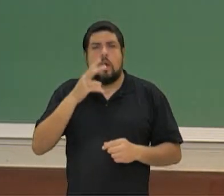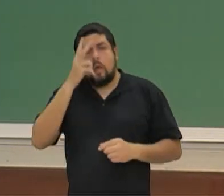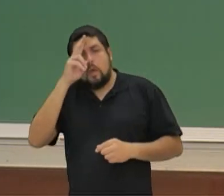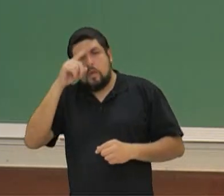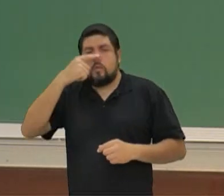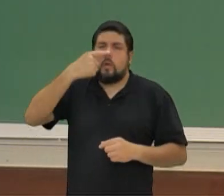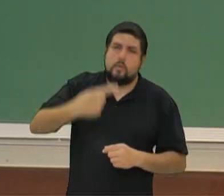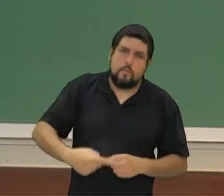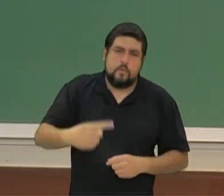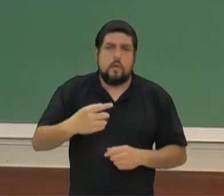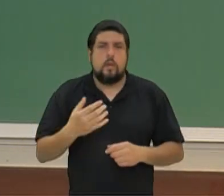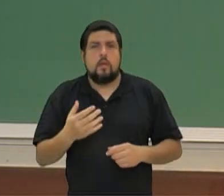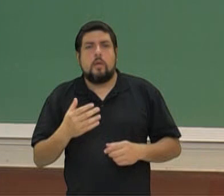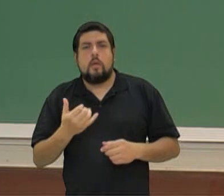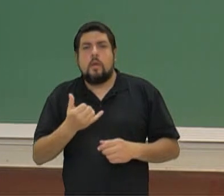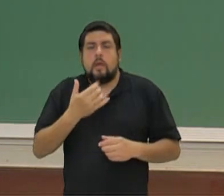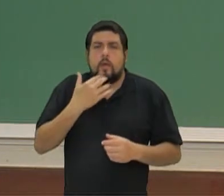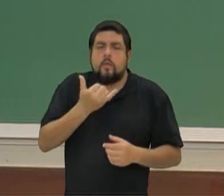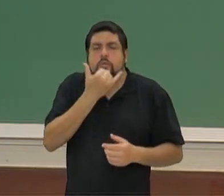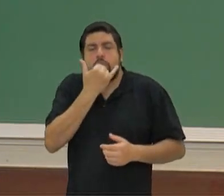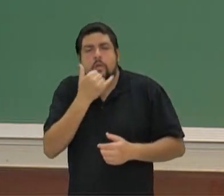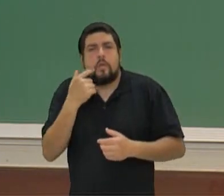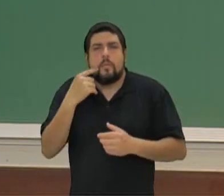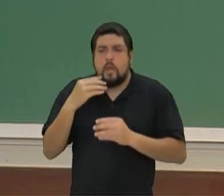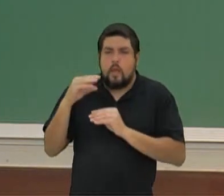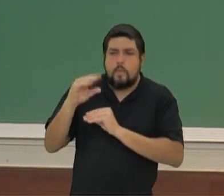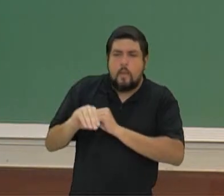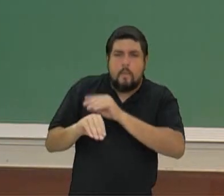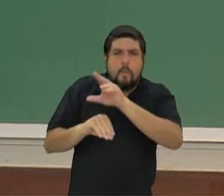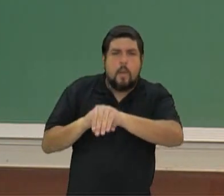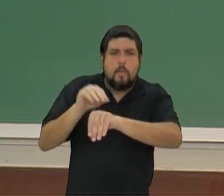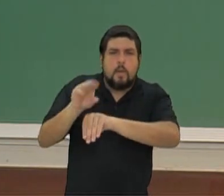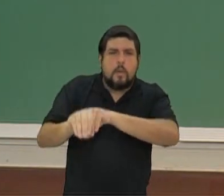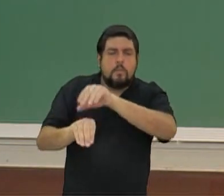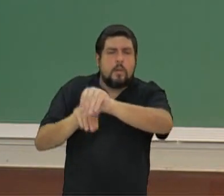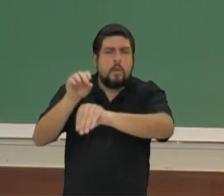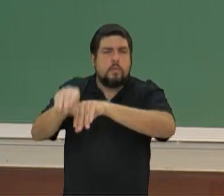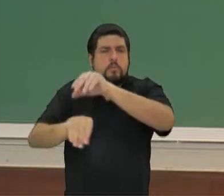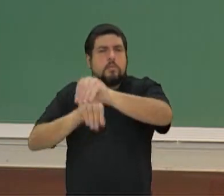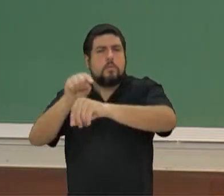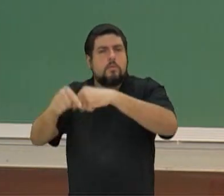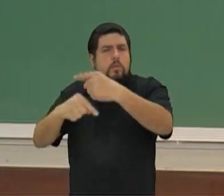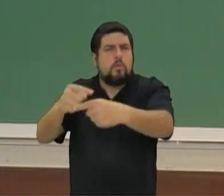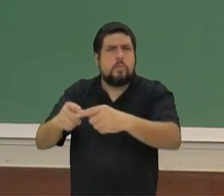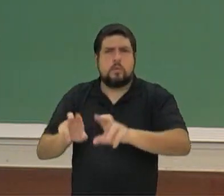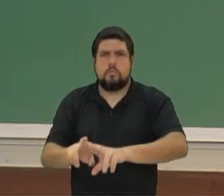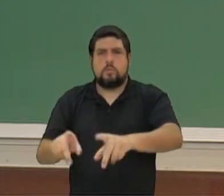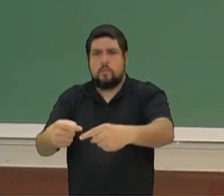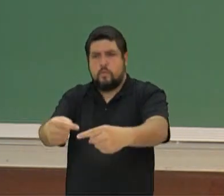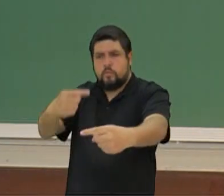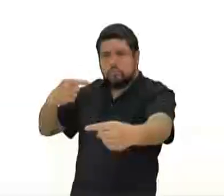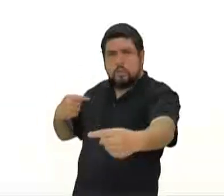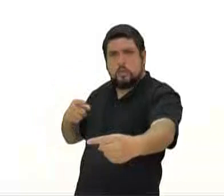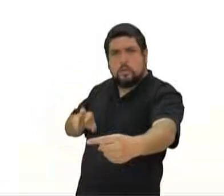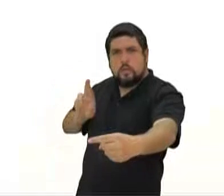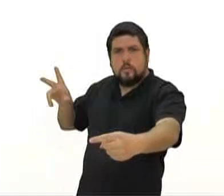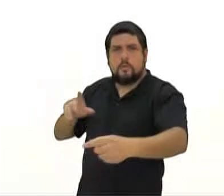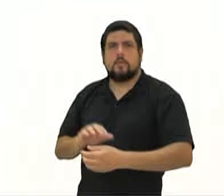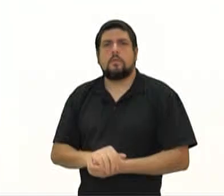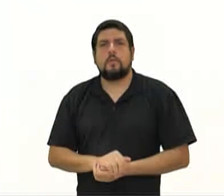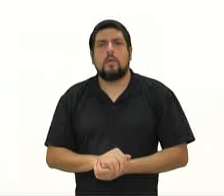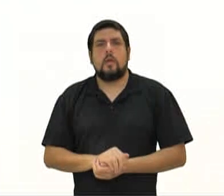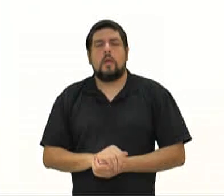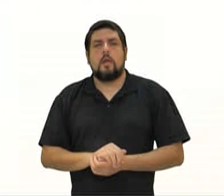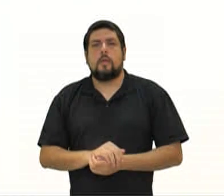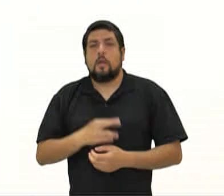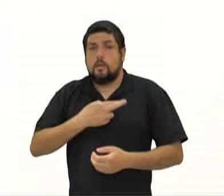não é elefante, é o elefante sem fio, desculpe, até o final da ponta você já chegou lá e já contou de outra maneira. A religião grega não era formada por